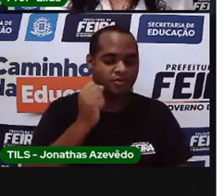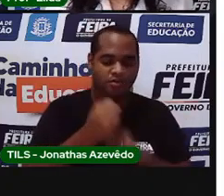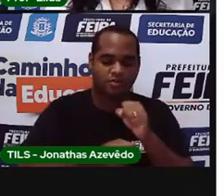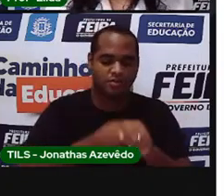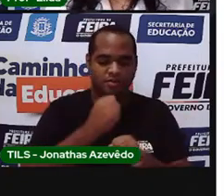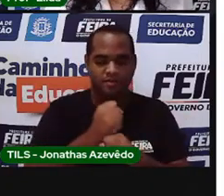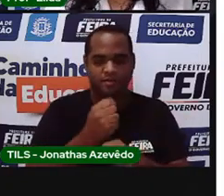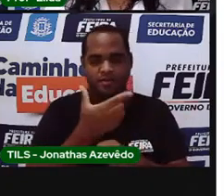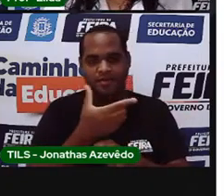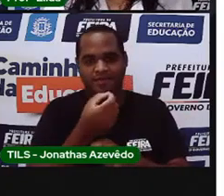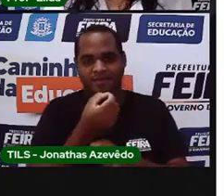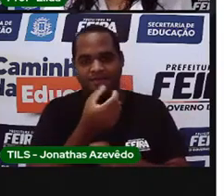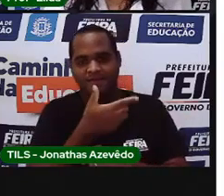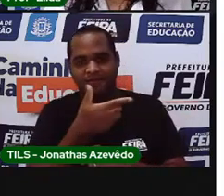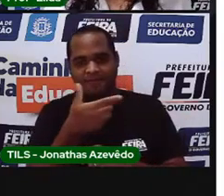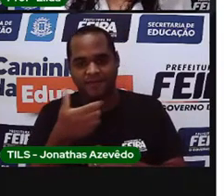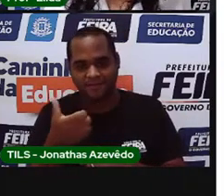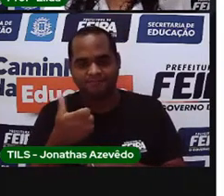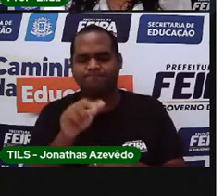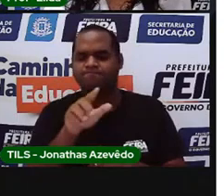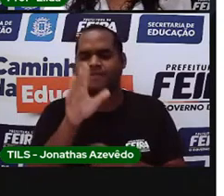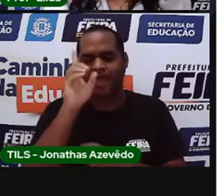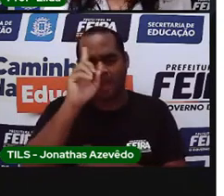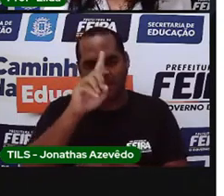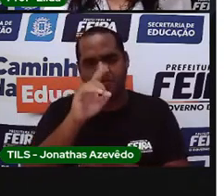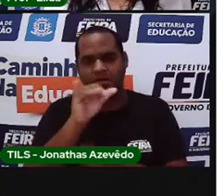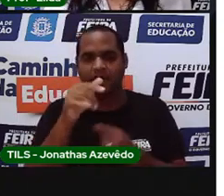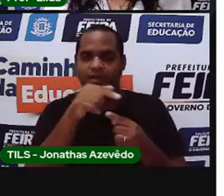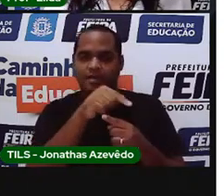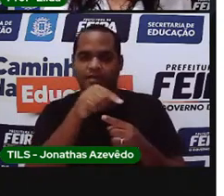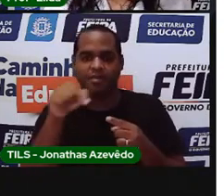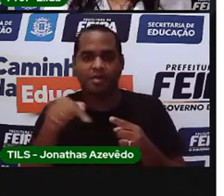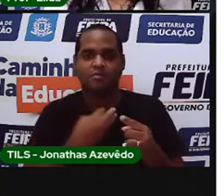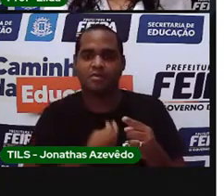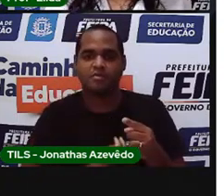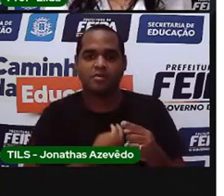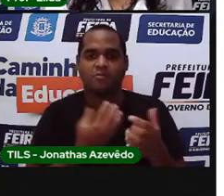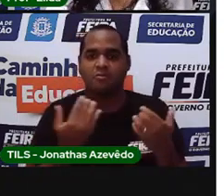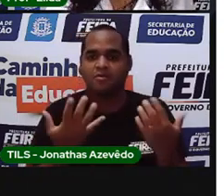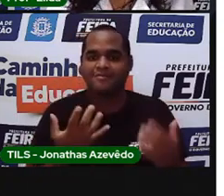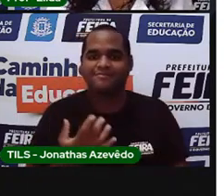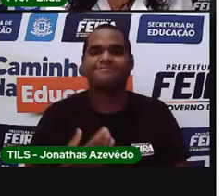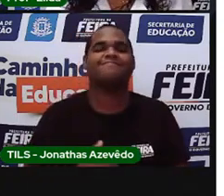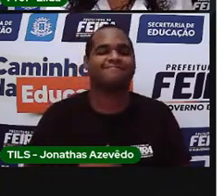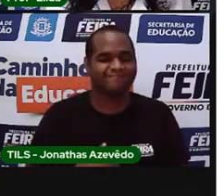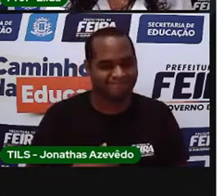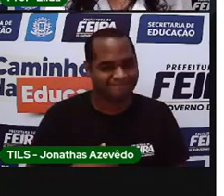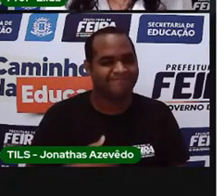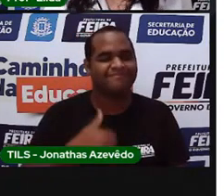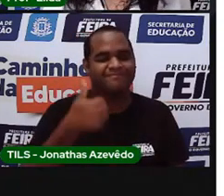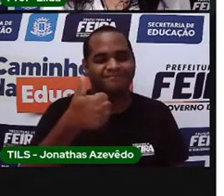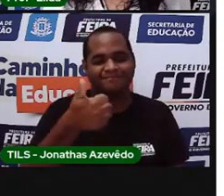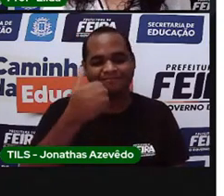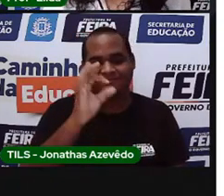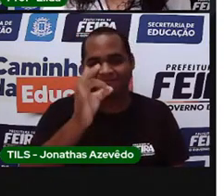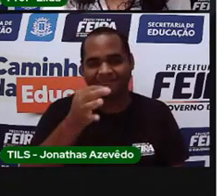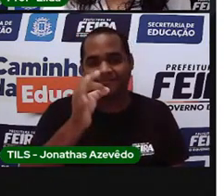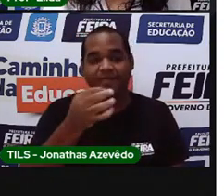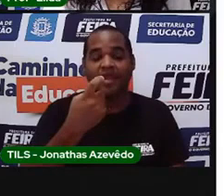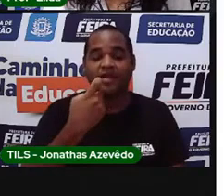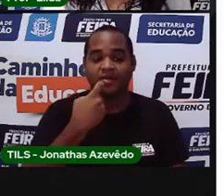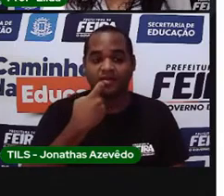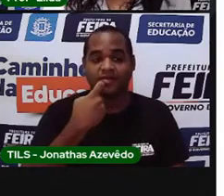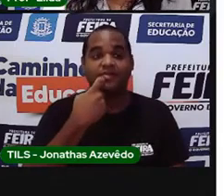e vinte e um. E qual é o dia da semana em nós estamos? Isso mesmo! Uma